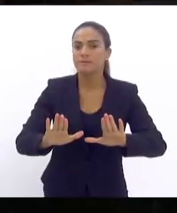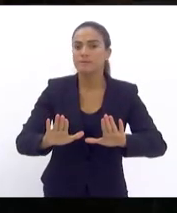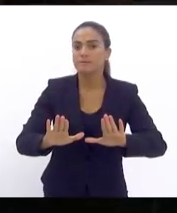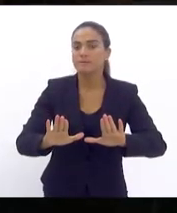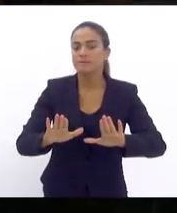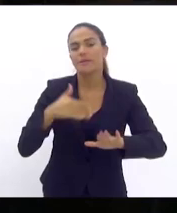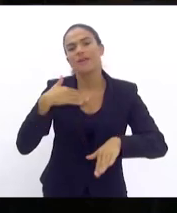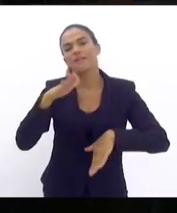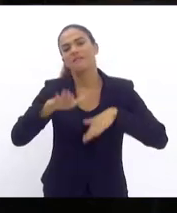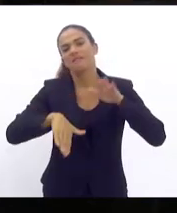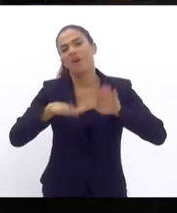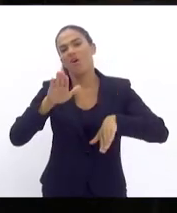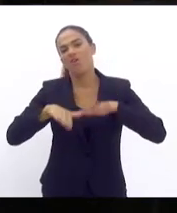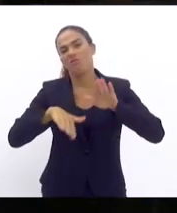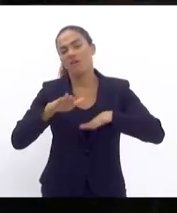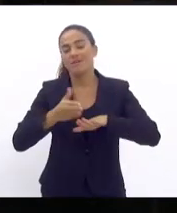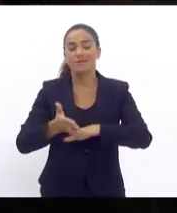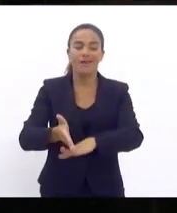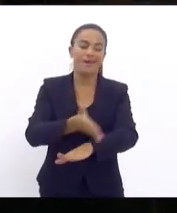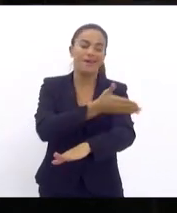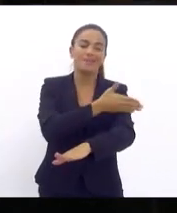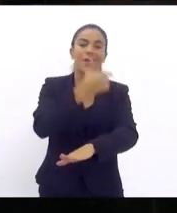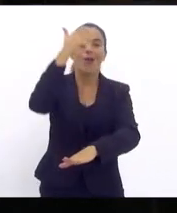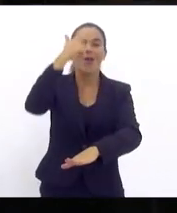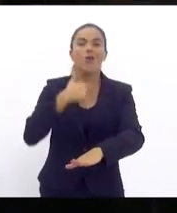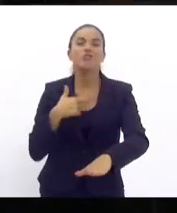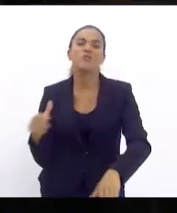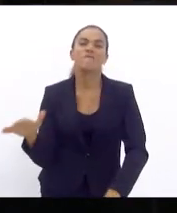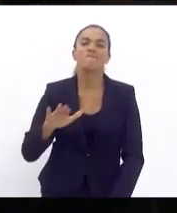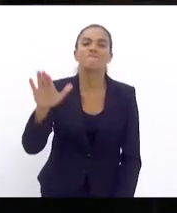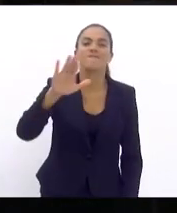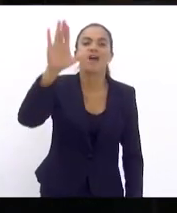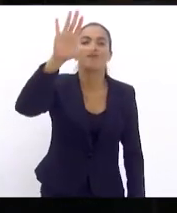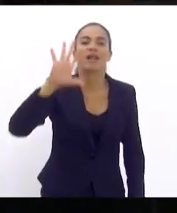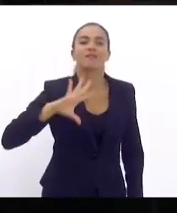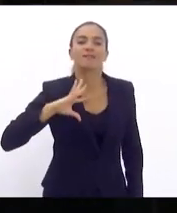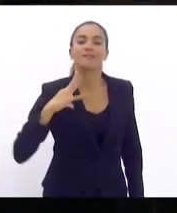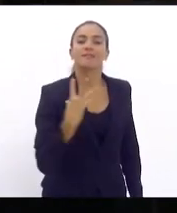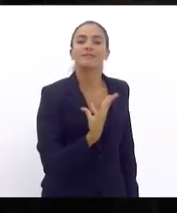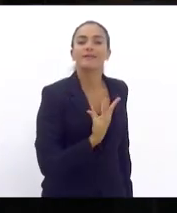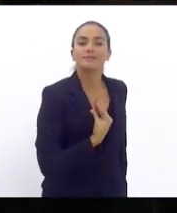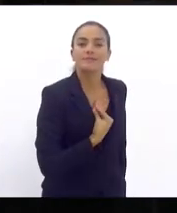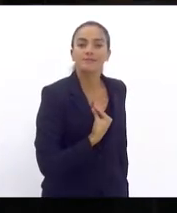talvez antes de tudo isso, eu sou uma favelada transexual.